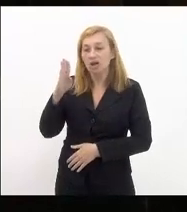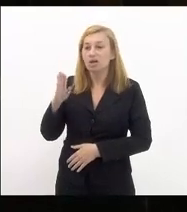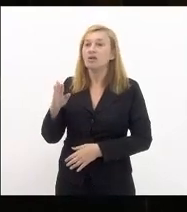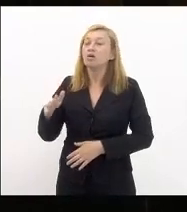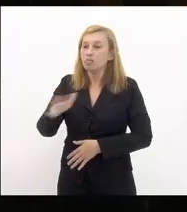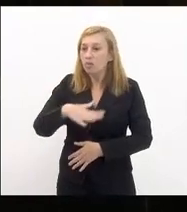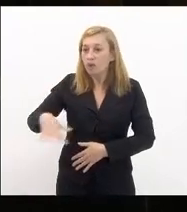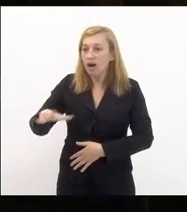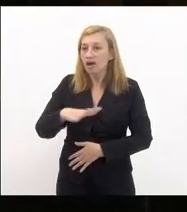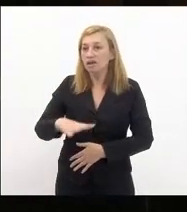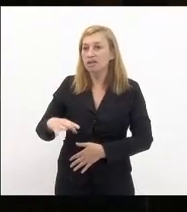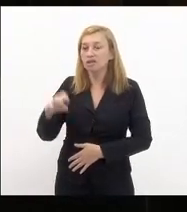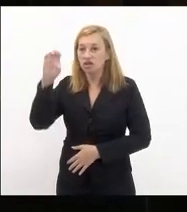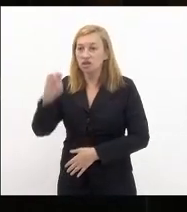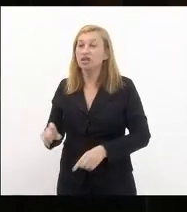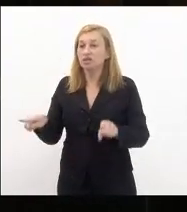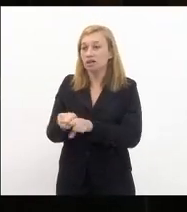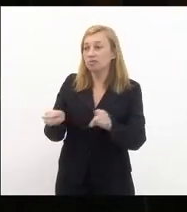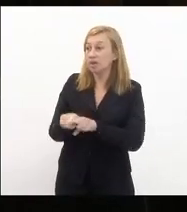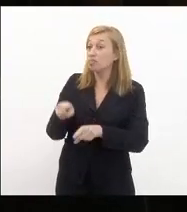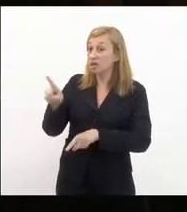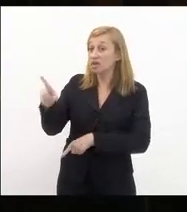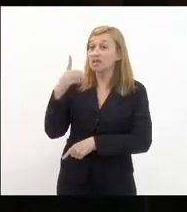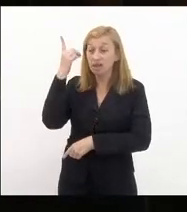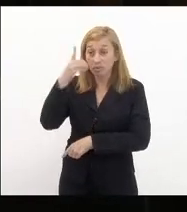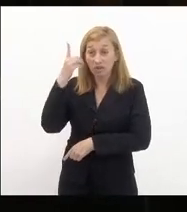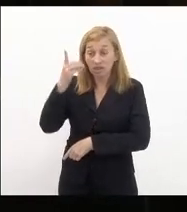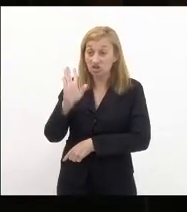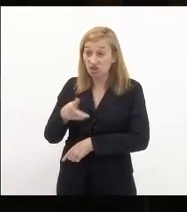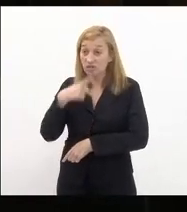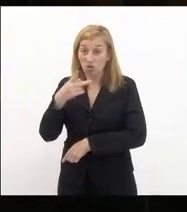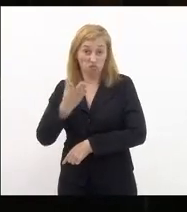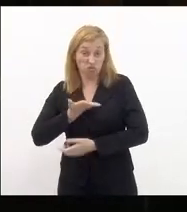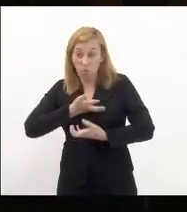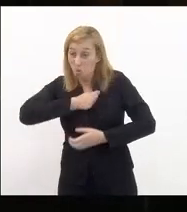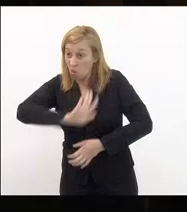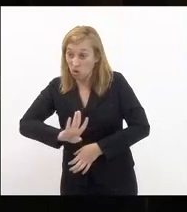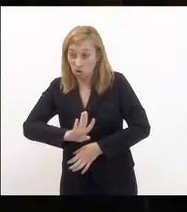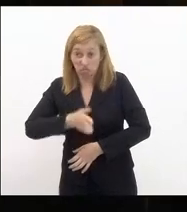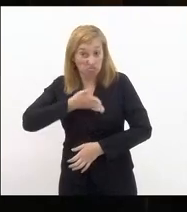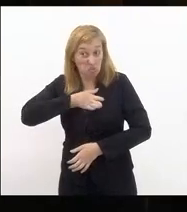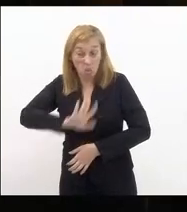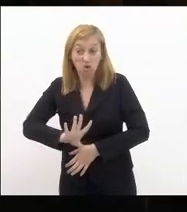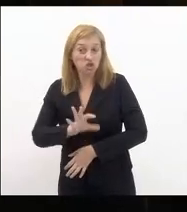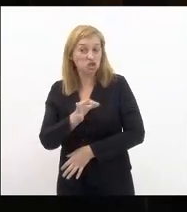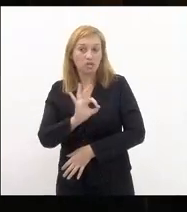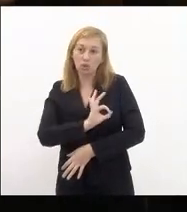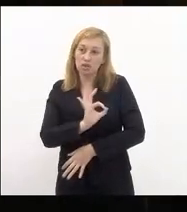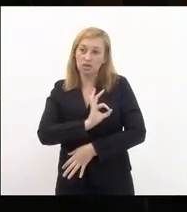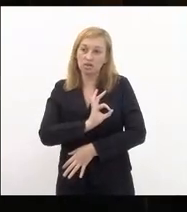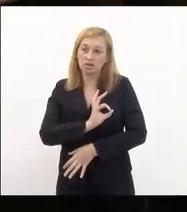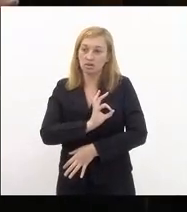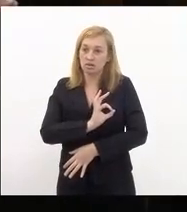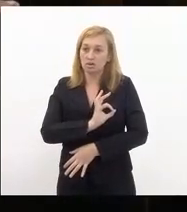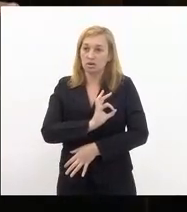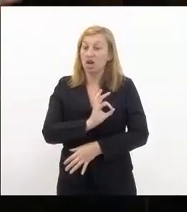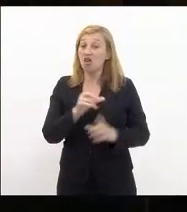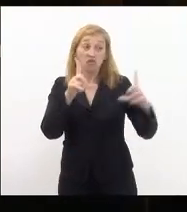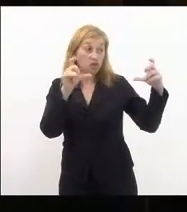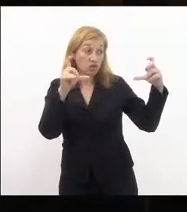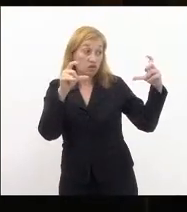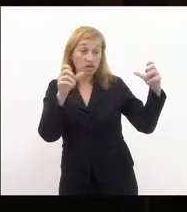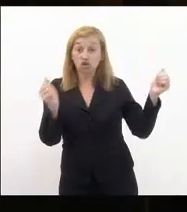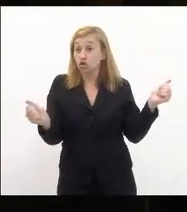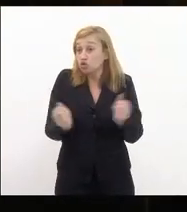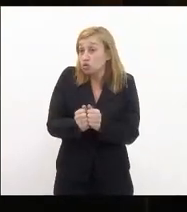por essa deputada que me antecedeu eles odeiam a polícia para eles não há nenhum problema de serem fotografados